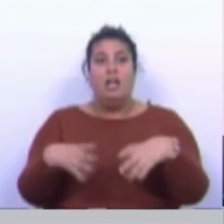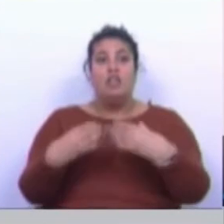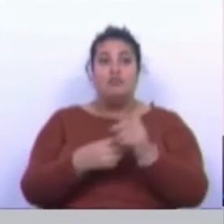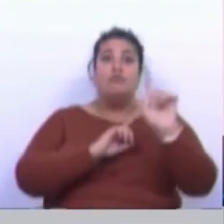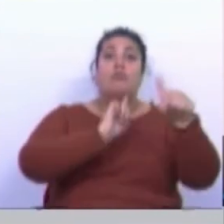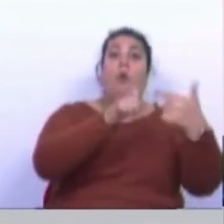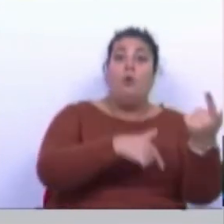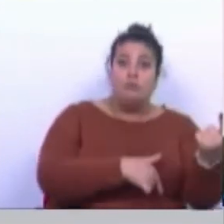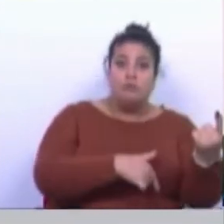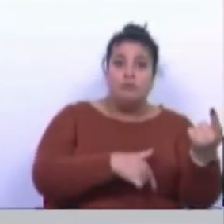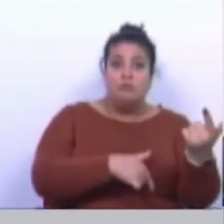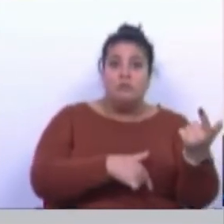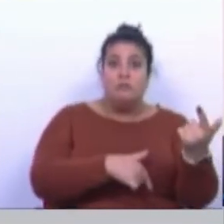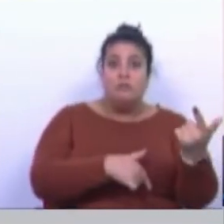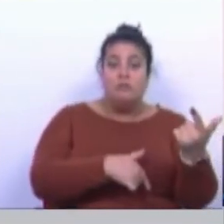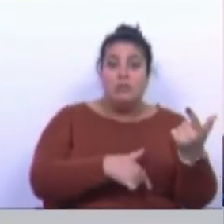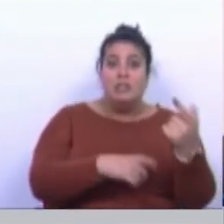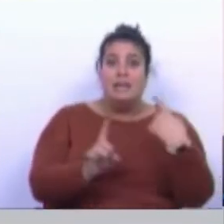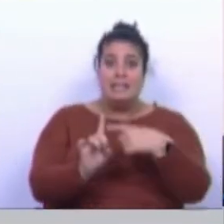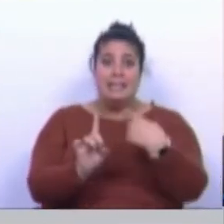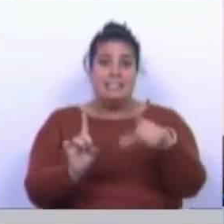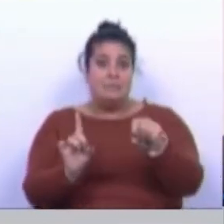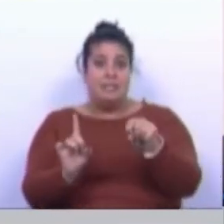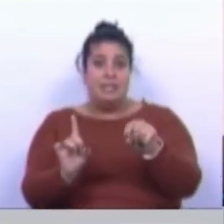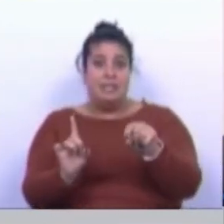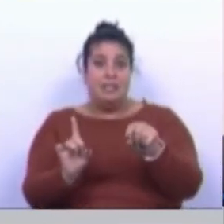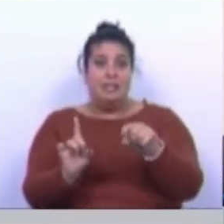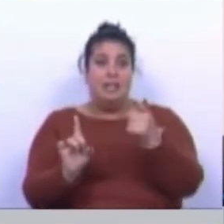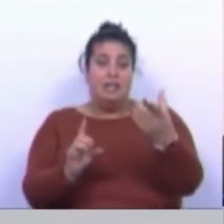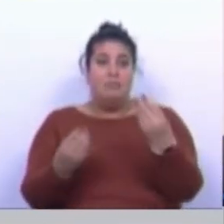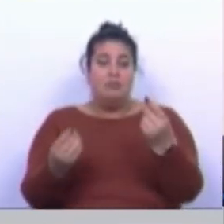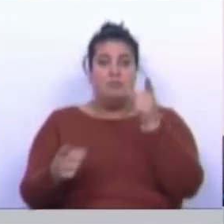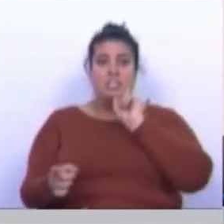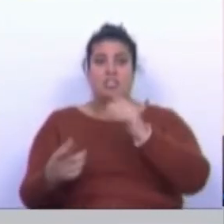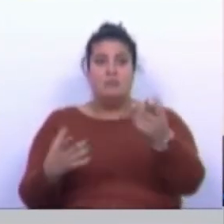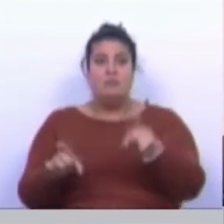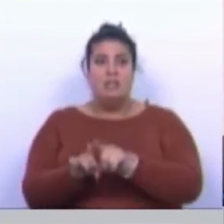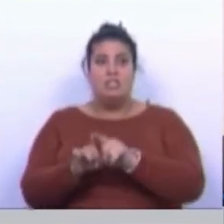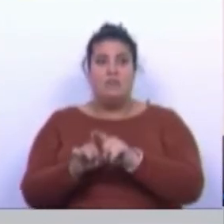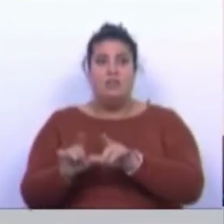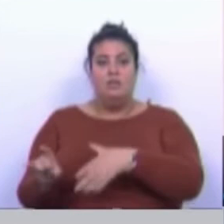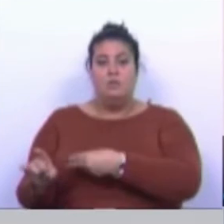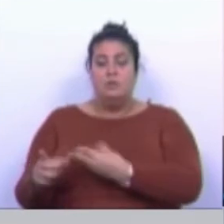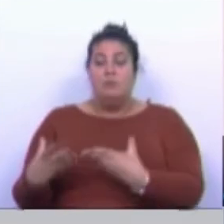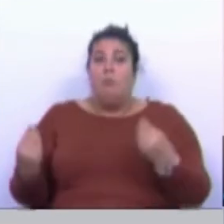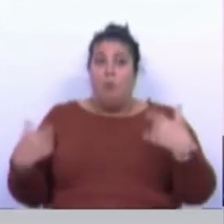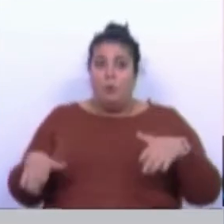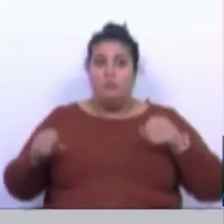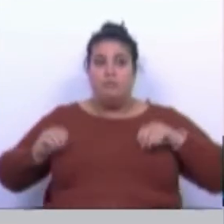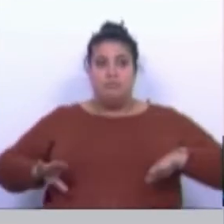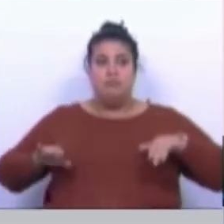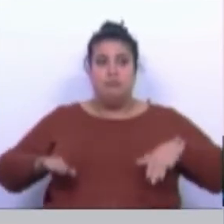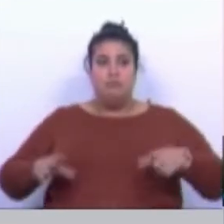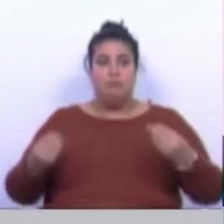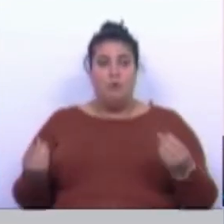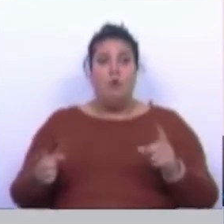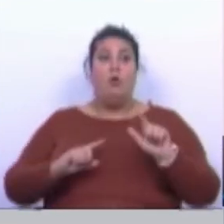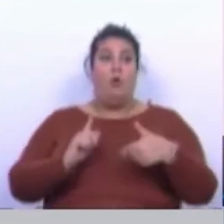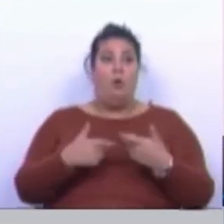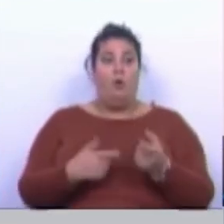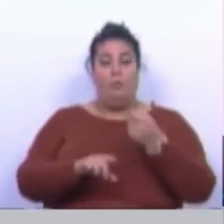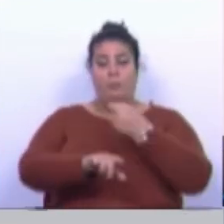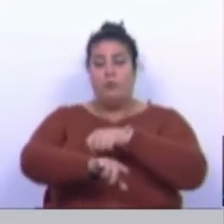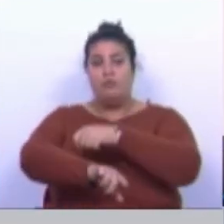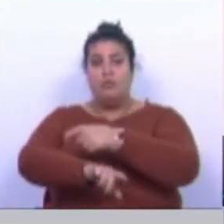com outros pacientes Covid positivos. Portanto, muitas vezes estas mulheres estão a passar por subidas de leite ou recuperação de pontos, sem